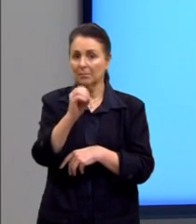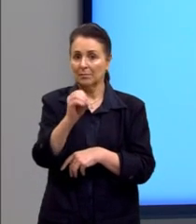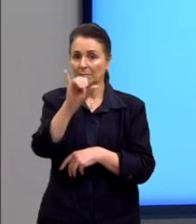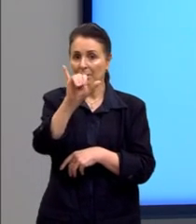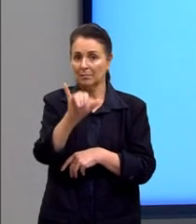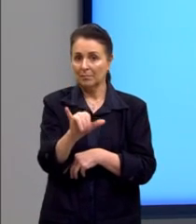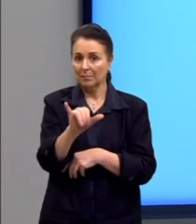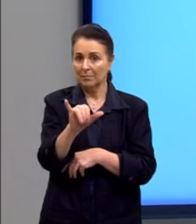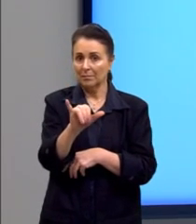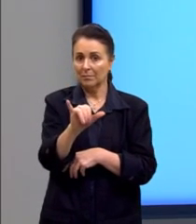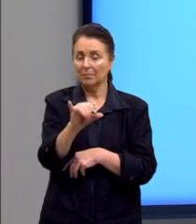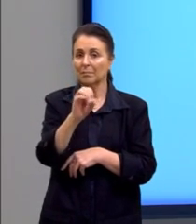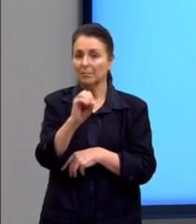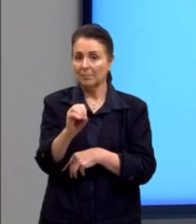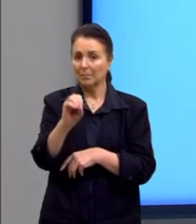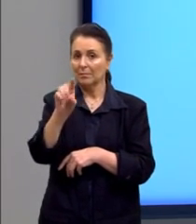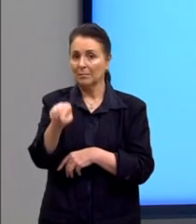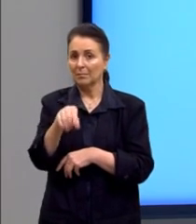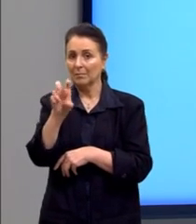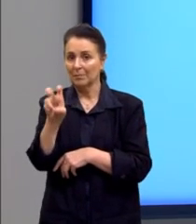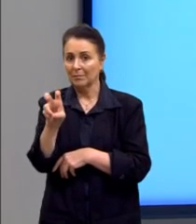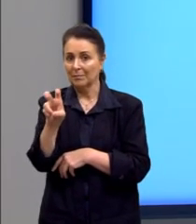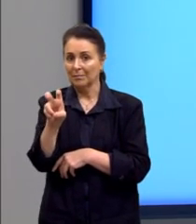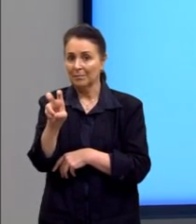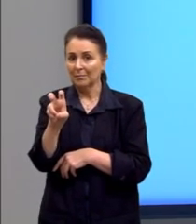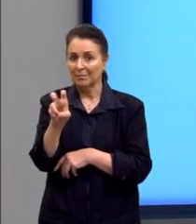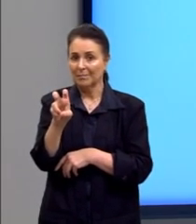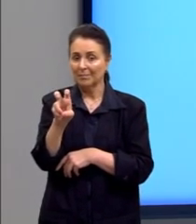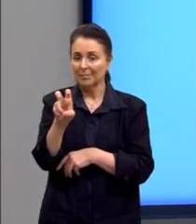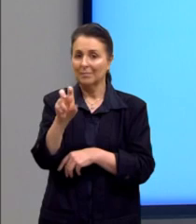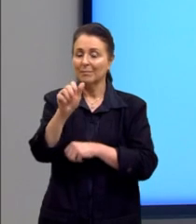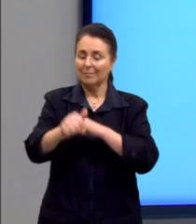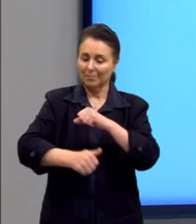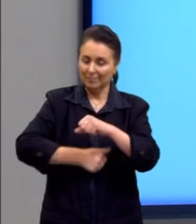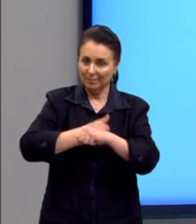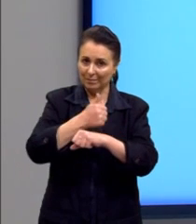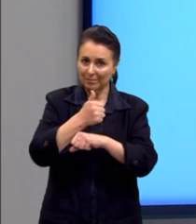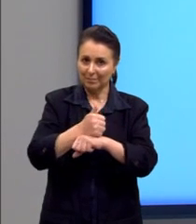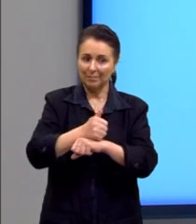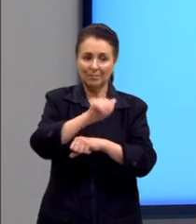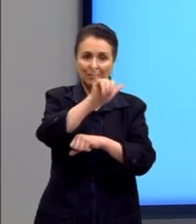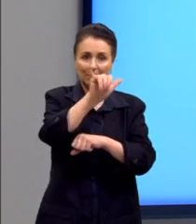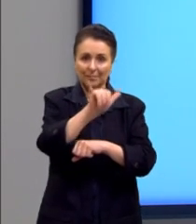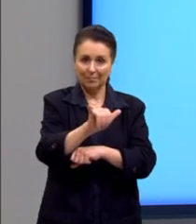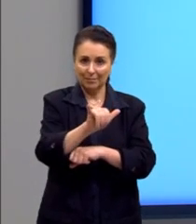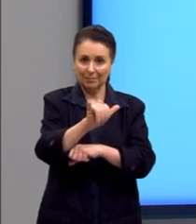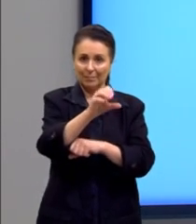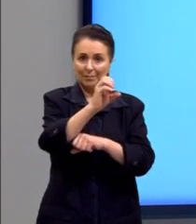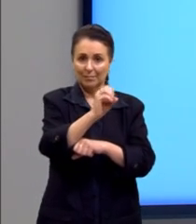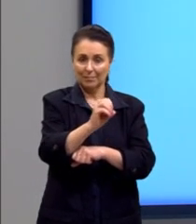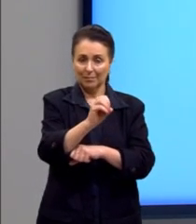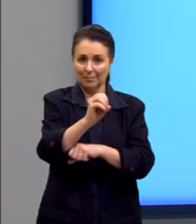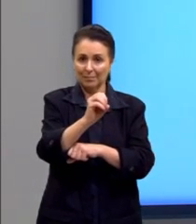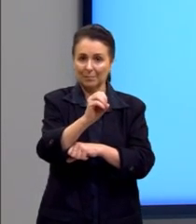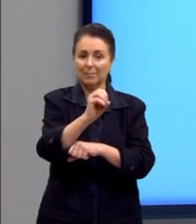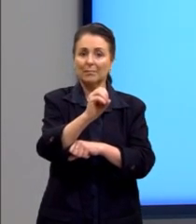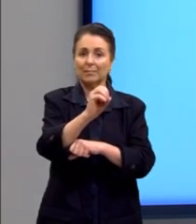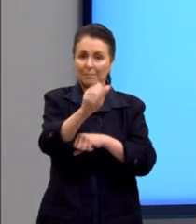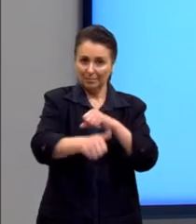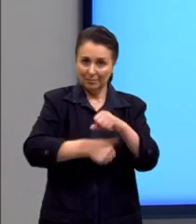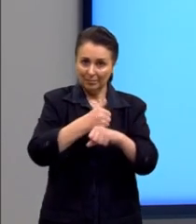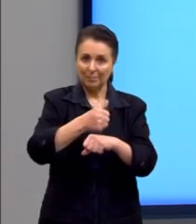Y vale 0,5. Então, nós substituímos aqui Y de 0 por 0